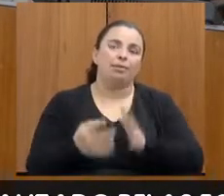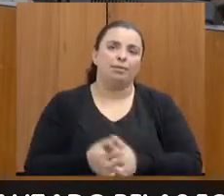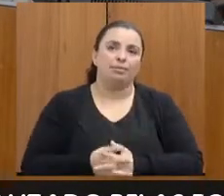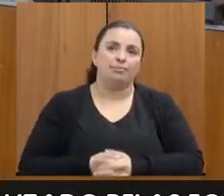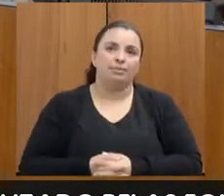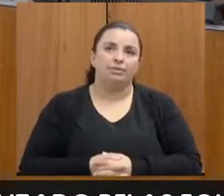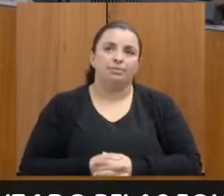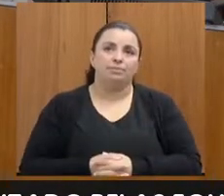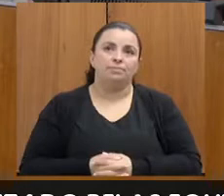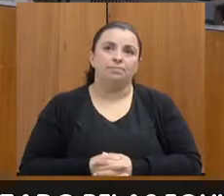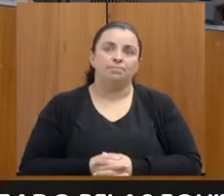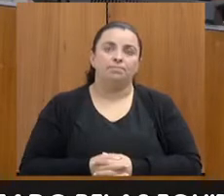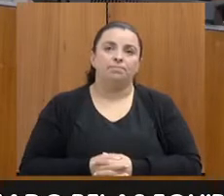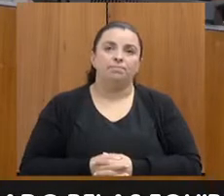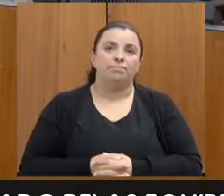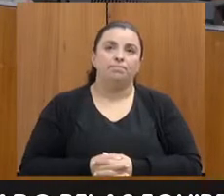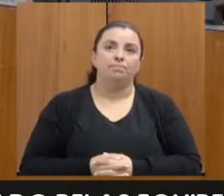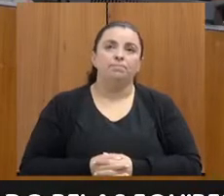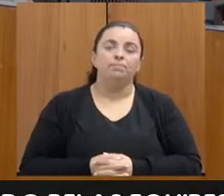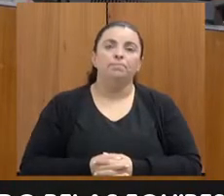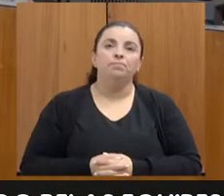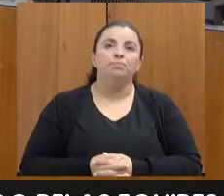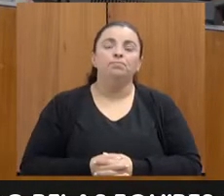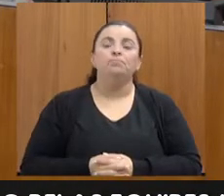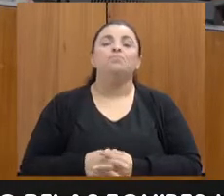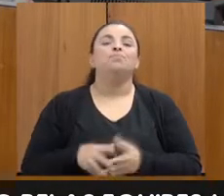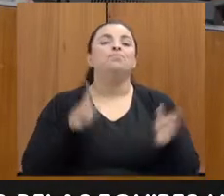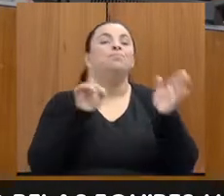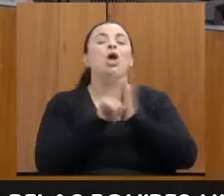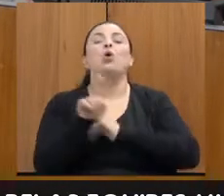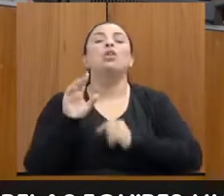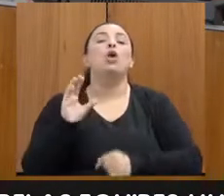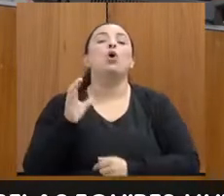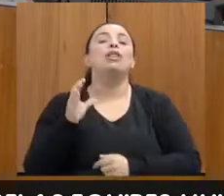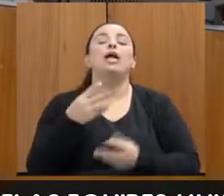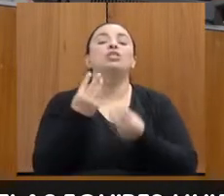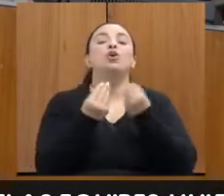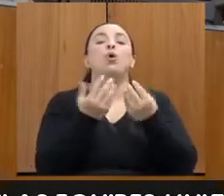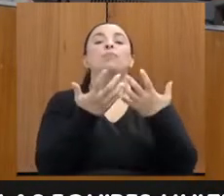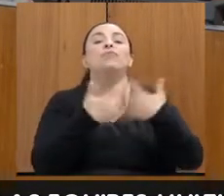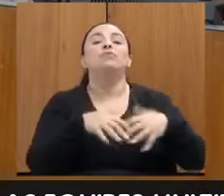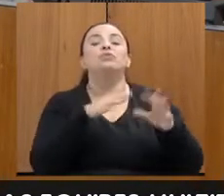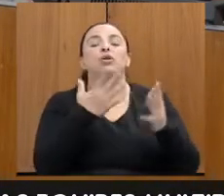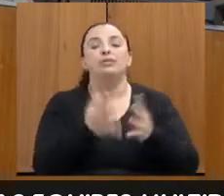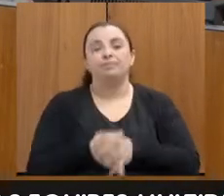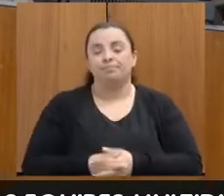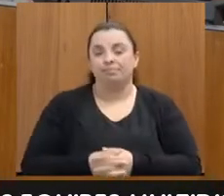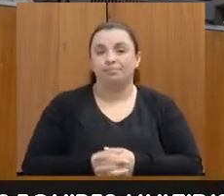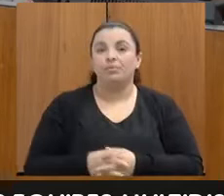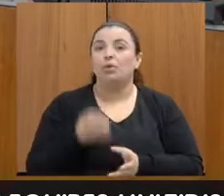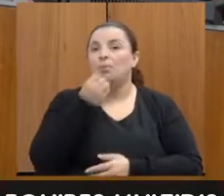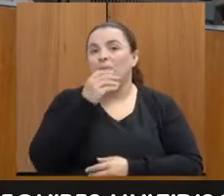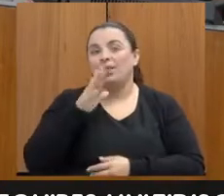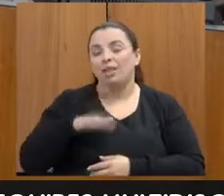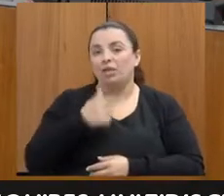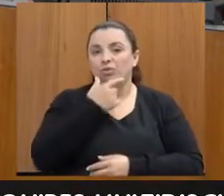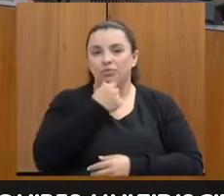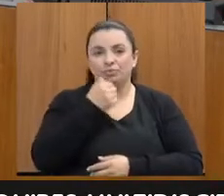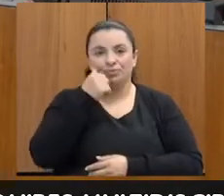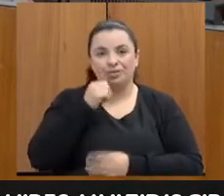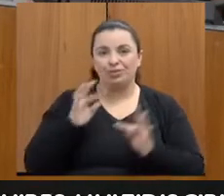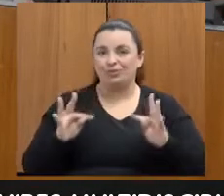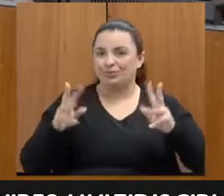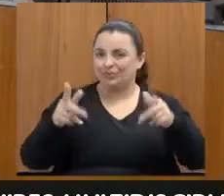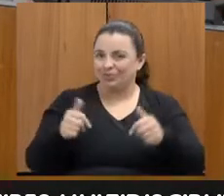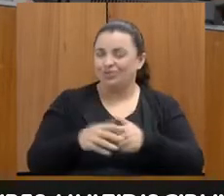Quer falar? Em contagem, como é que está funcionando lá? Boa tarde a todos e todas. Cumprimento todos